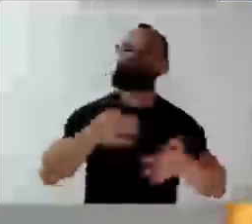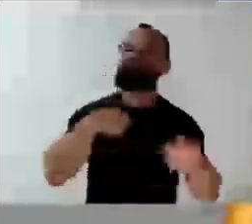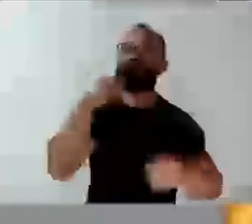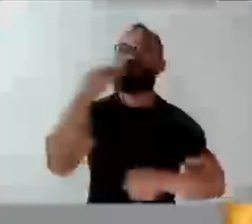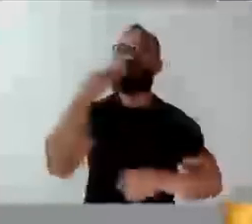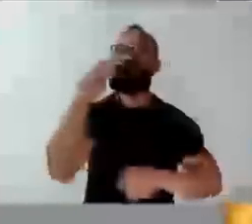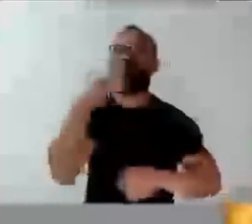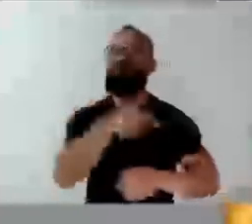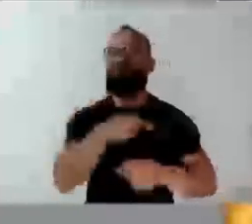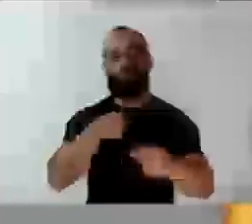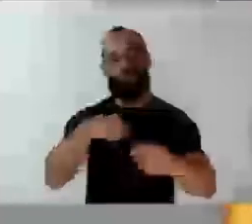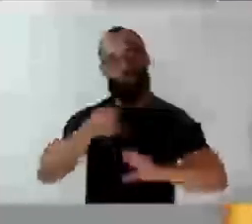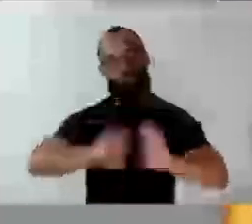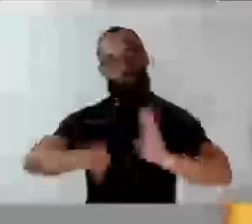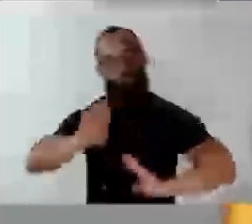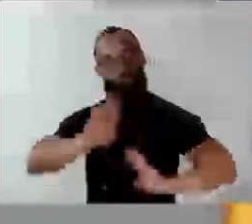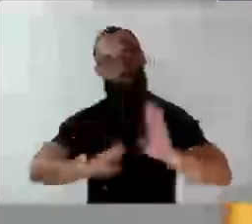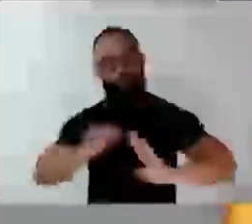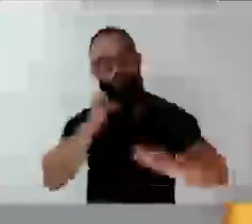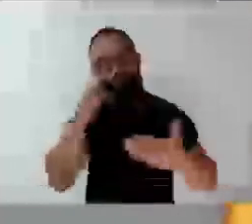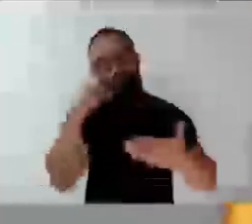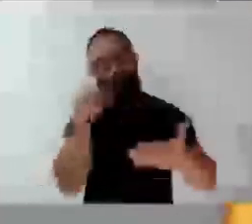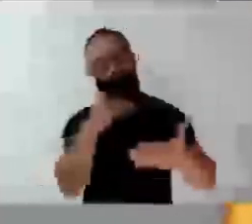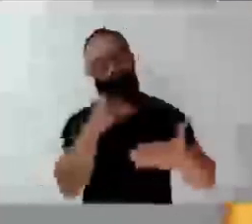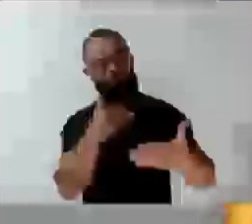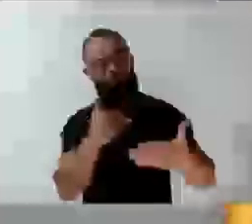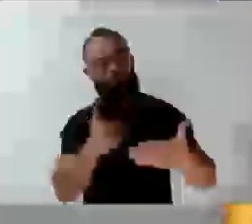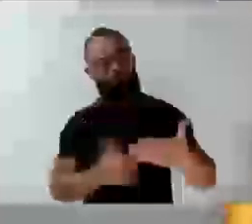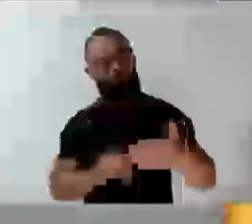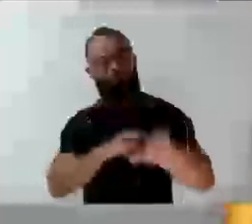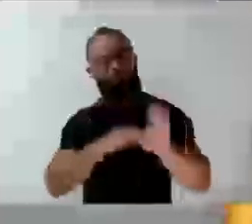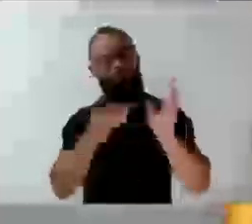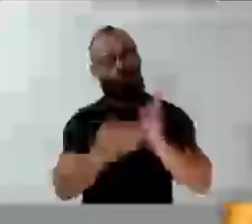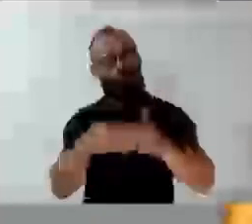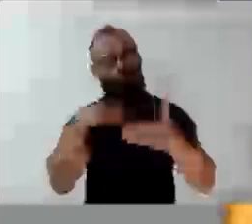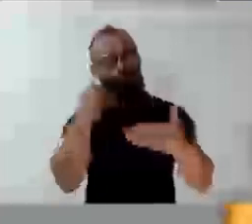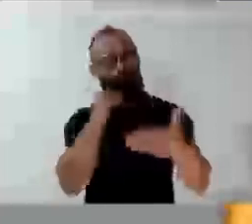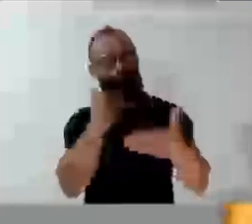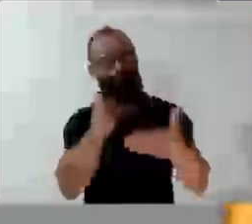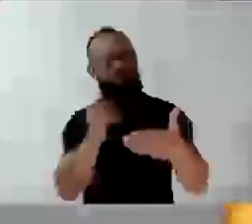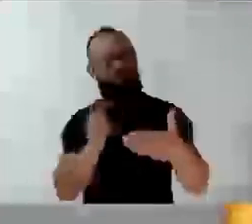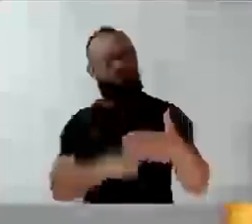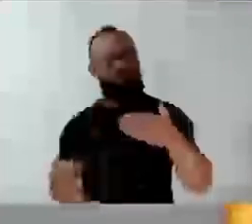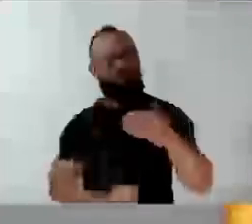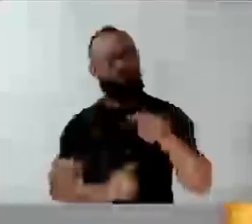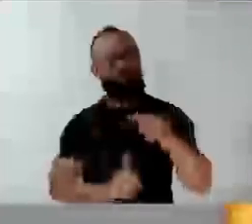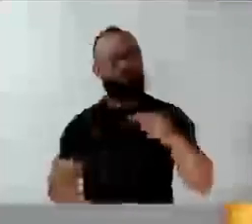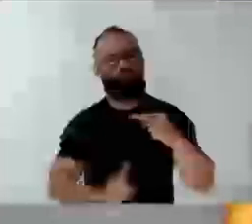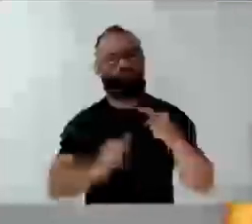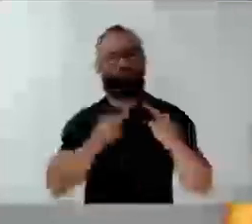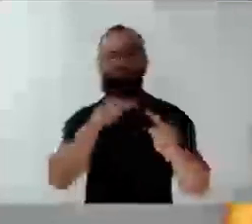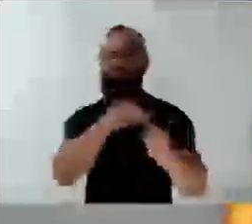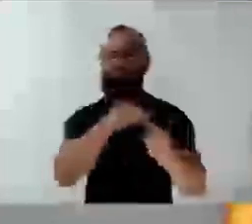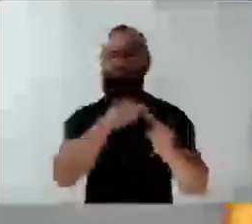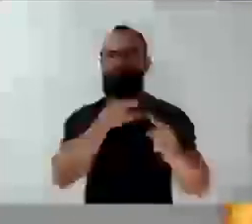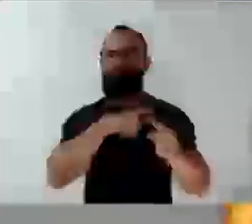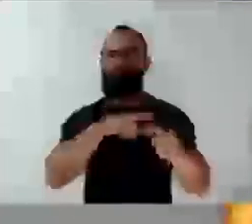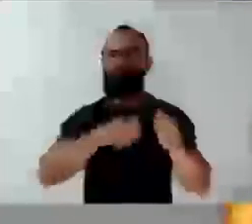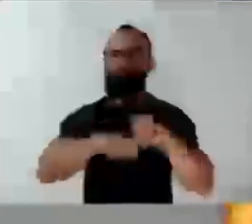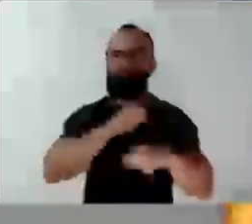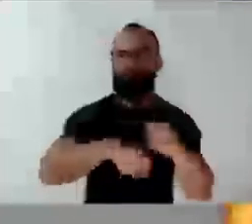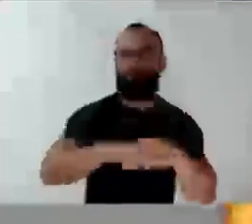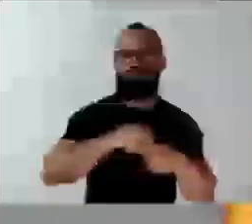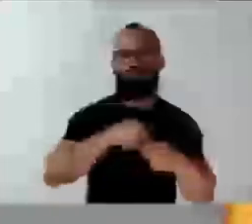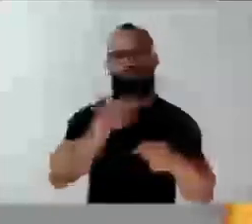eu tomei o cuidado de ver isso com a secretária, todas as penalidades, tudo aquilo que está no alcance da parte administrativa do Poder Executivo foi